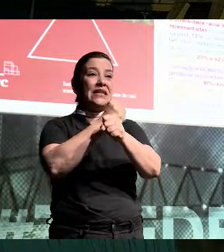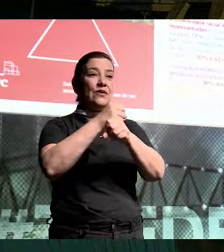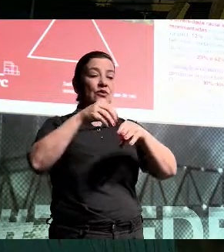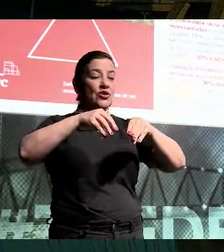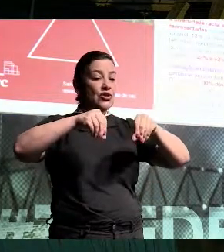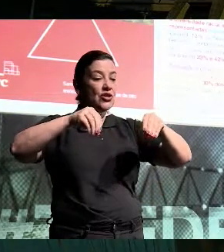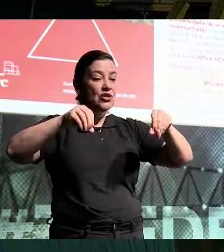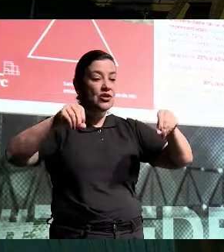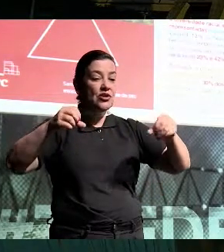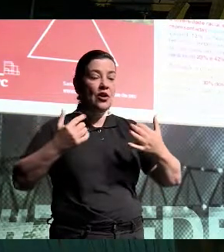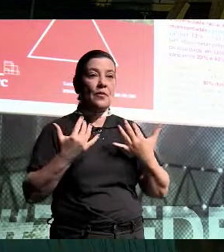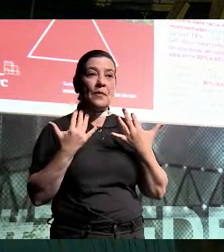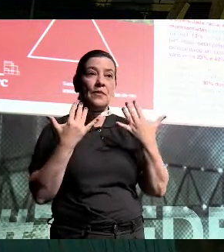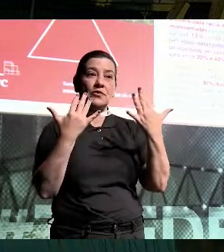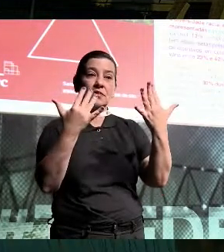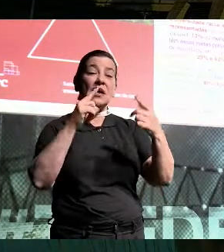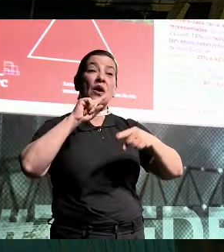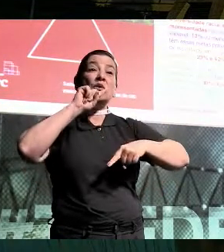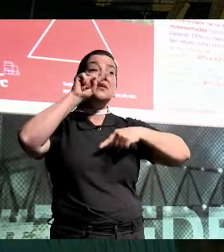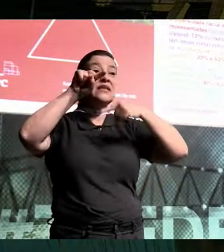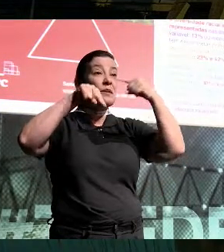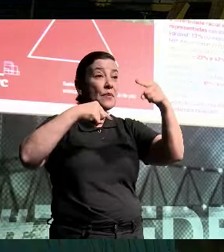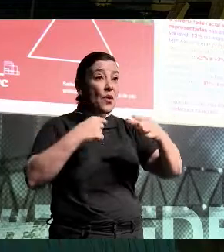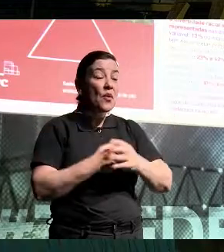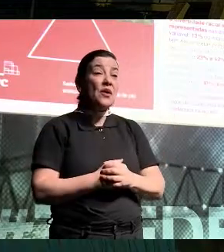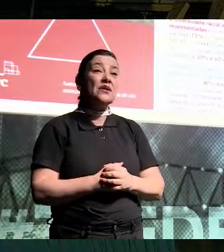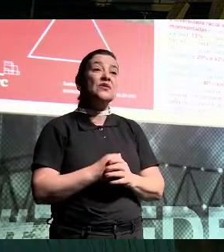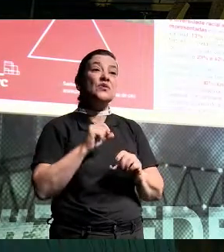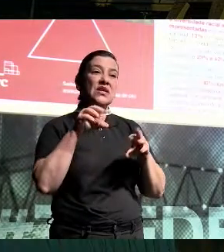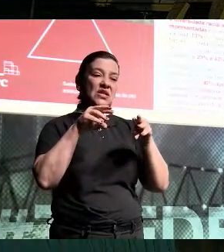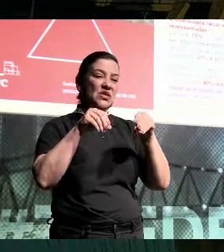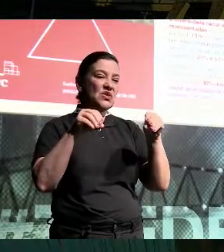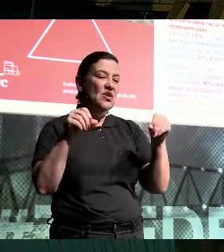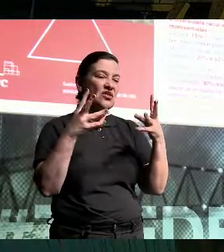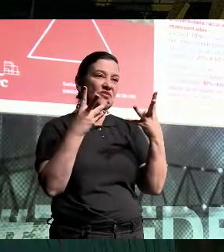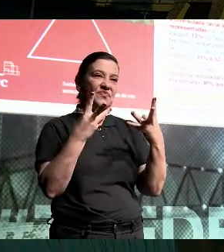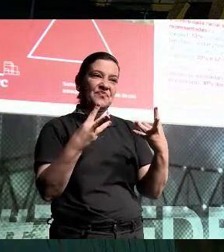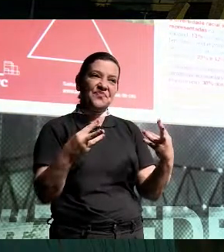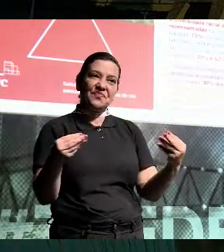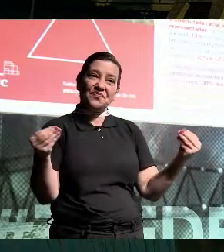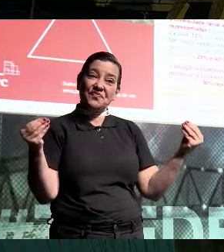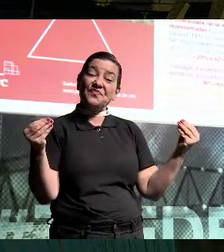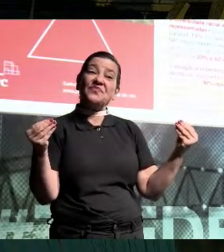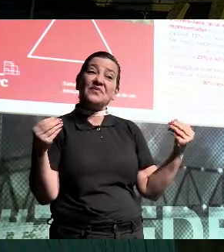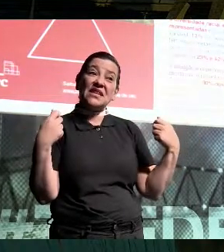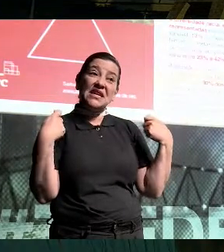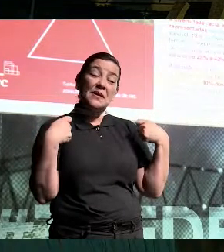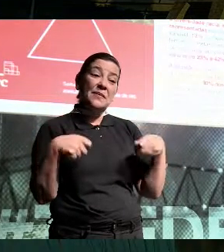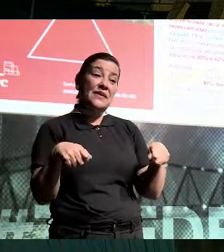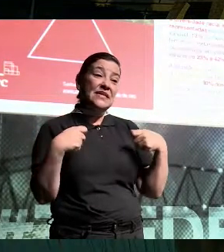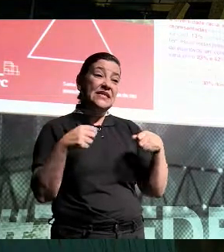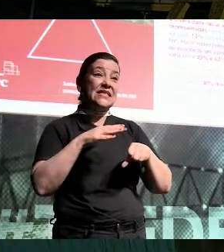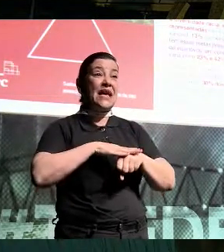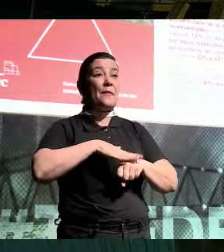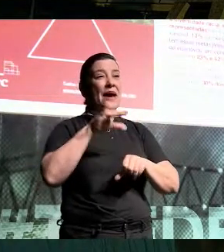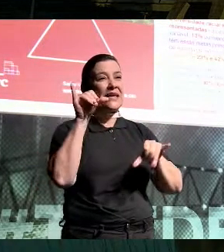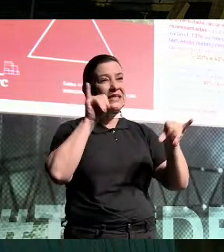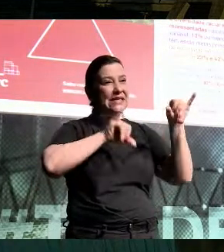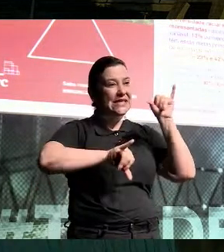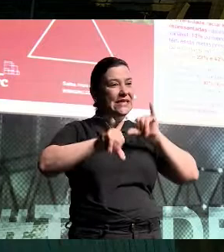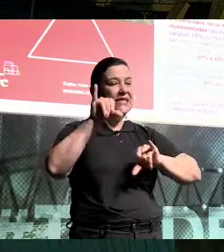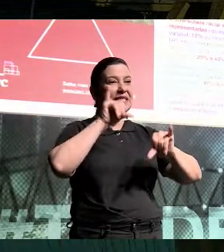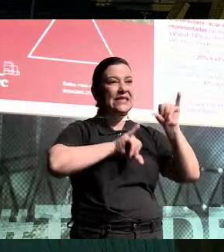saudável para a produção agrícola. Depois disso, vai ser um solo já degradado. É um solo que vai depender muito mais de químicos para